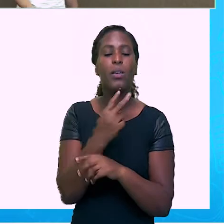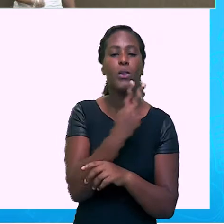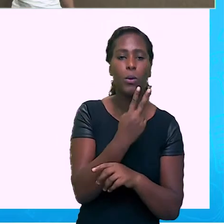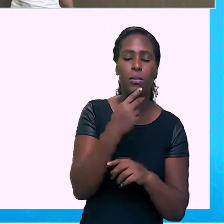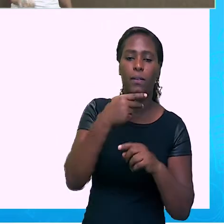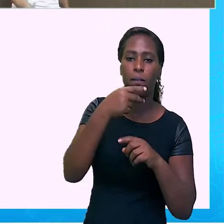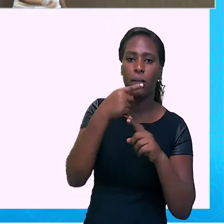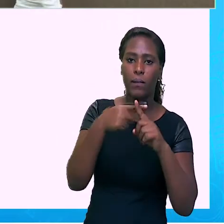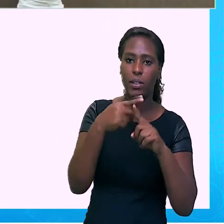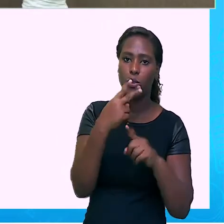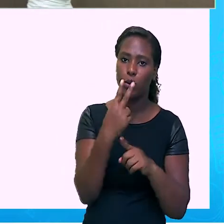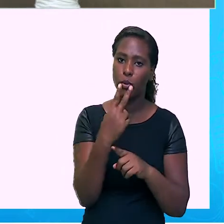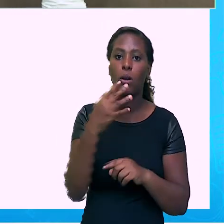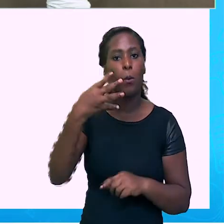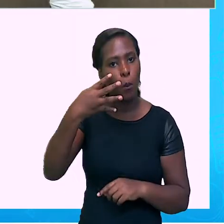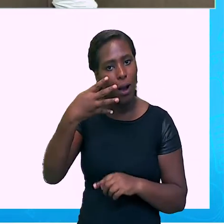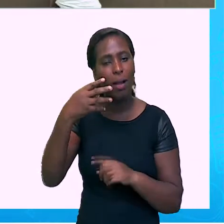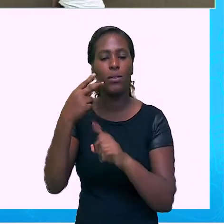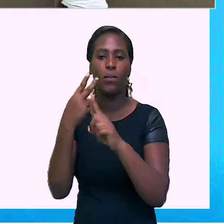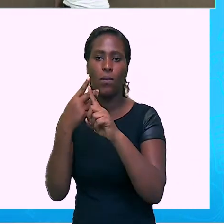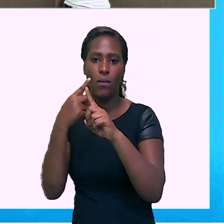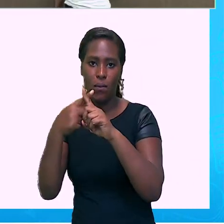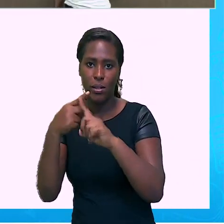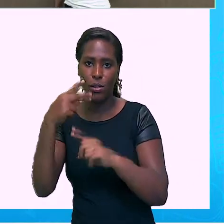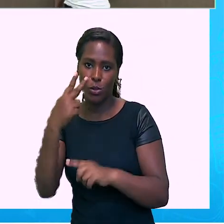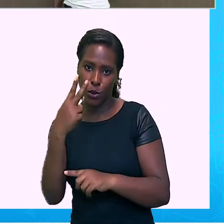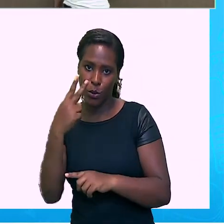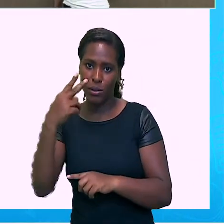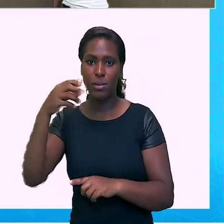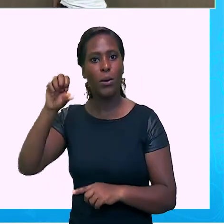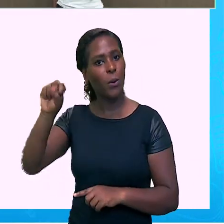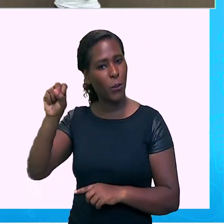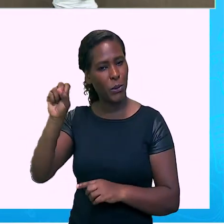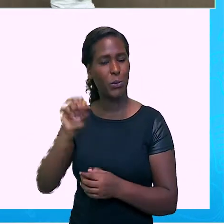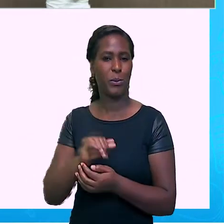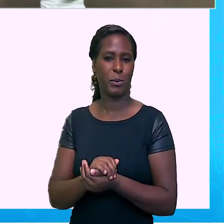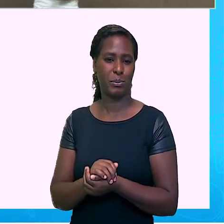4, vezes 2, 8. Eu vou ter 8.